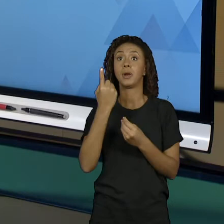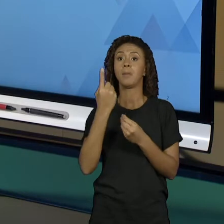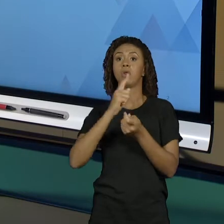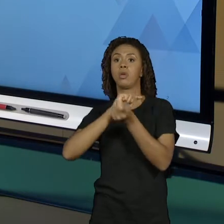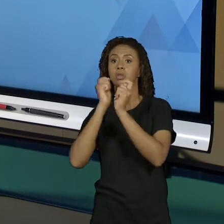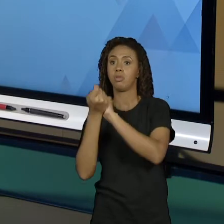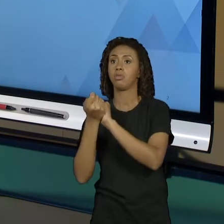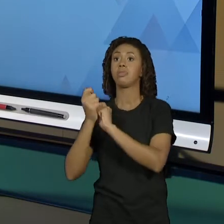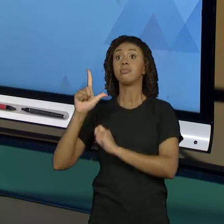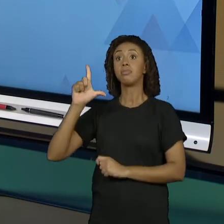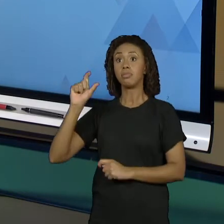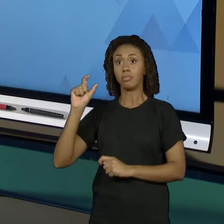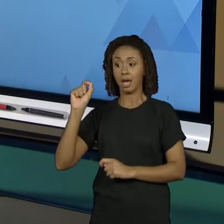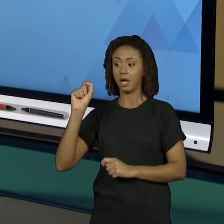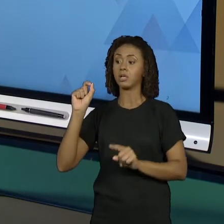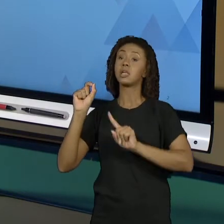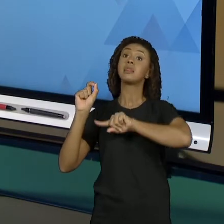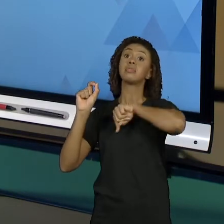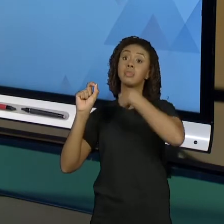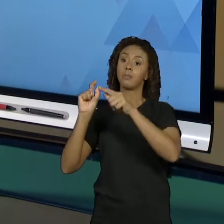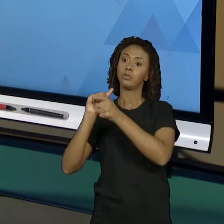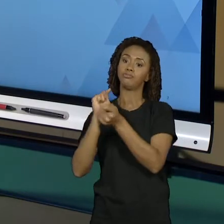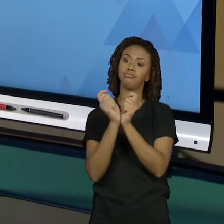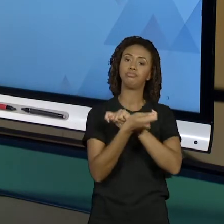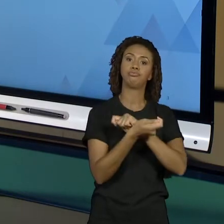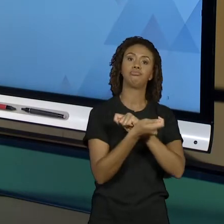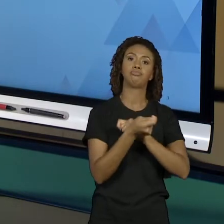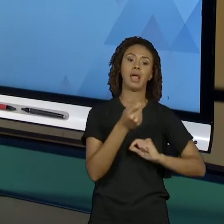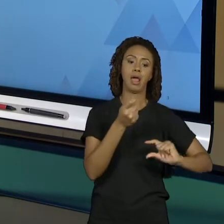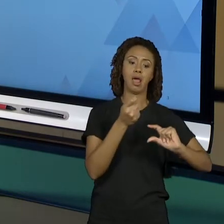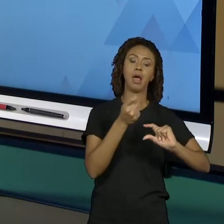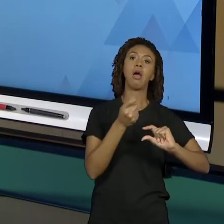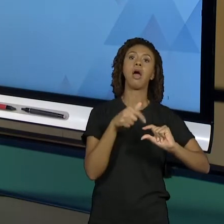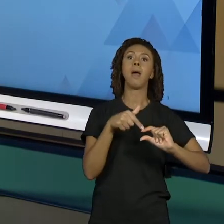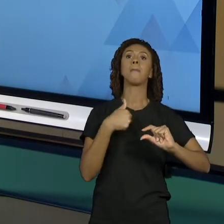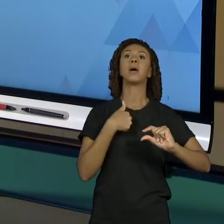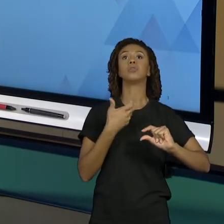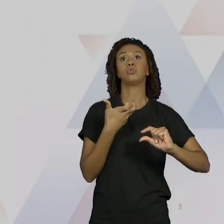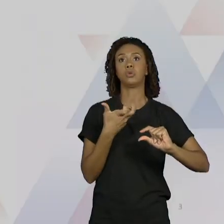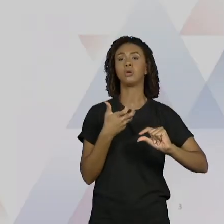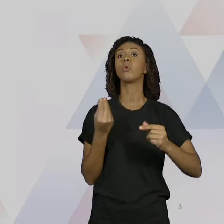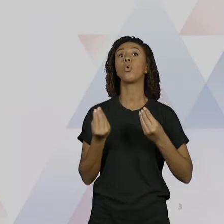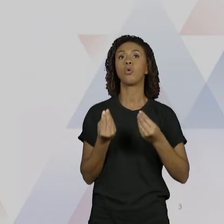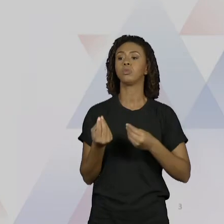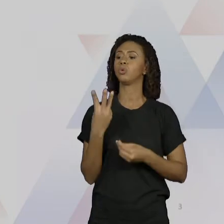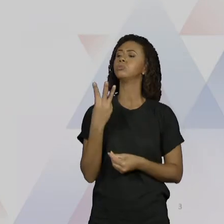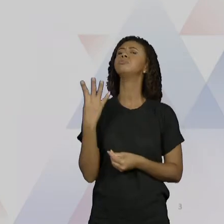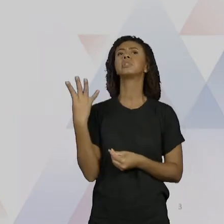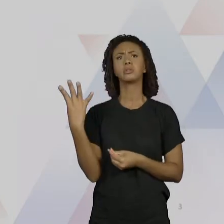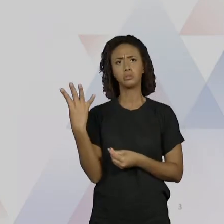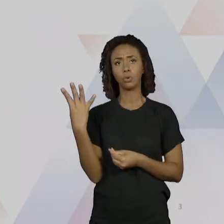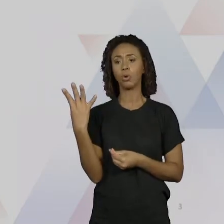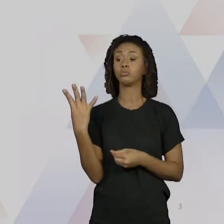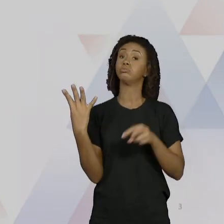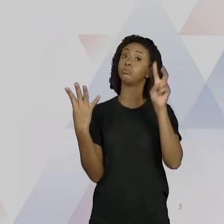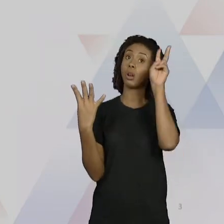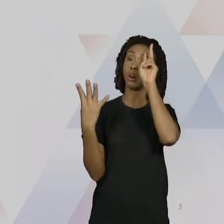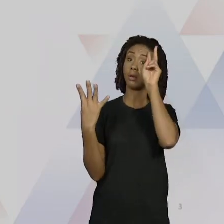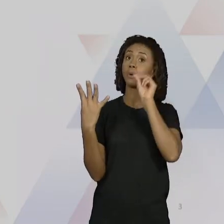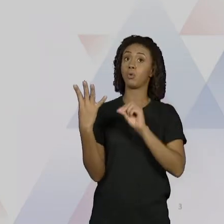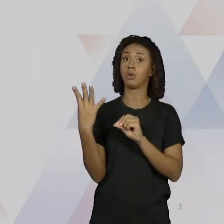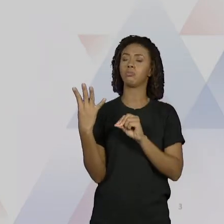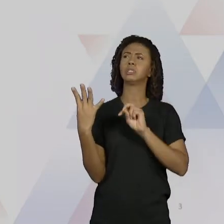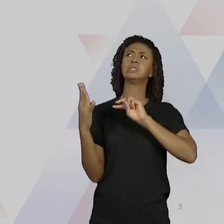acostumado e depois trazer para a base que eu quero. Então, eu vou pegar o 34 e lembrar que ele é 3